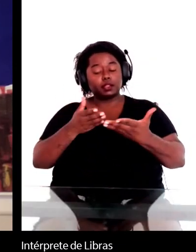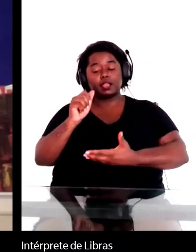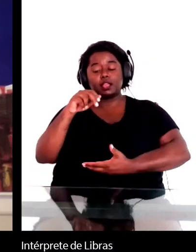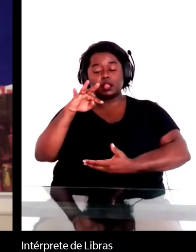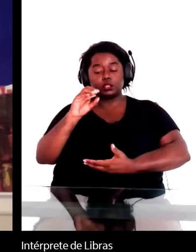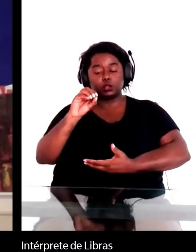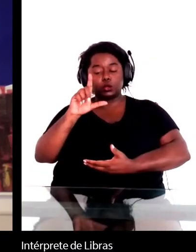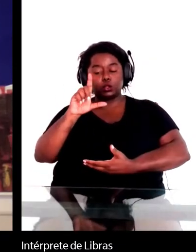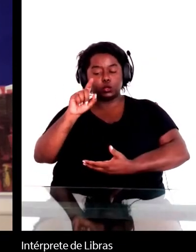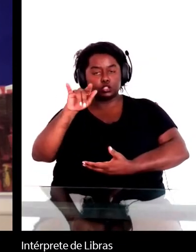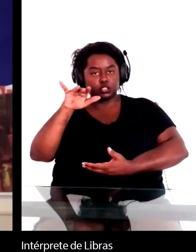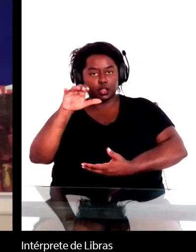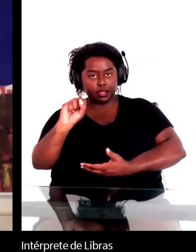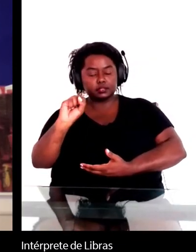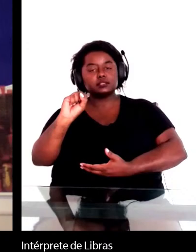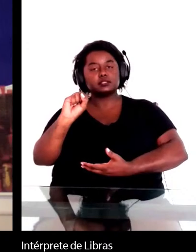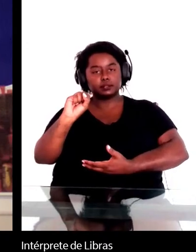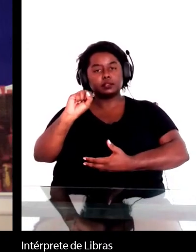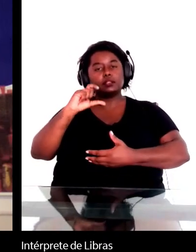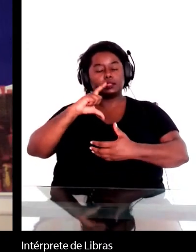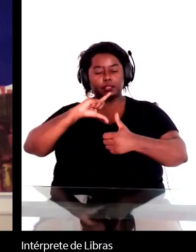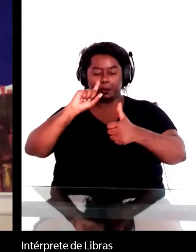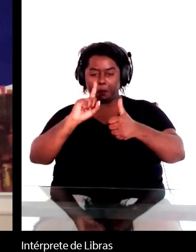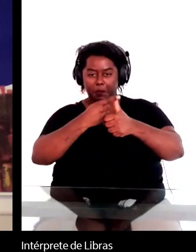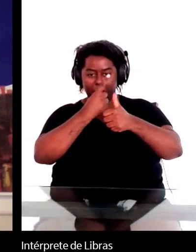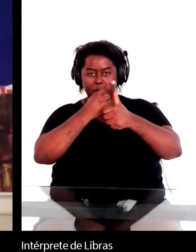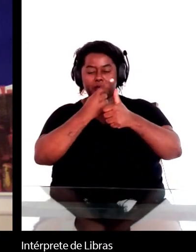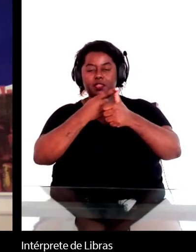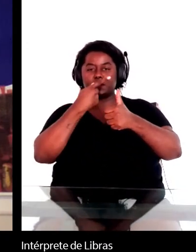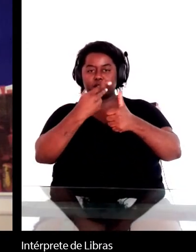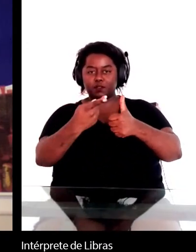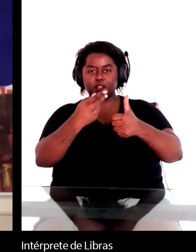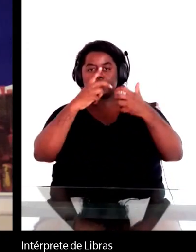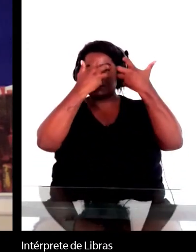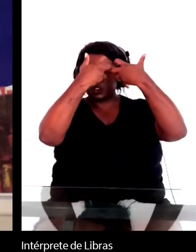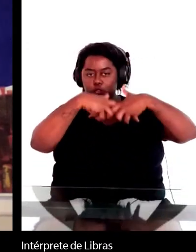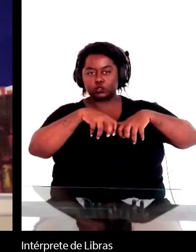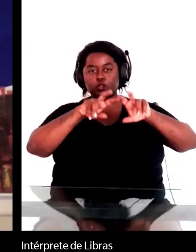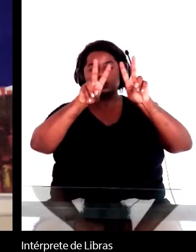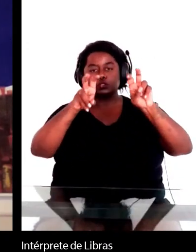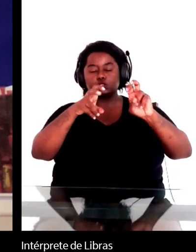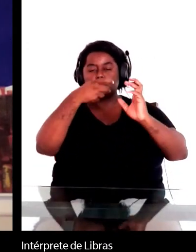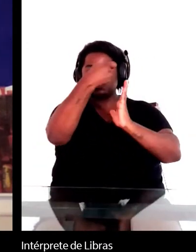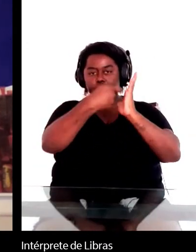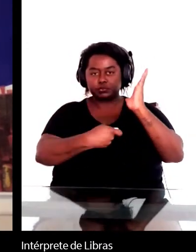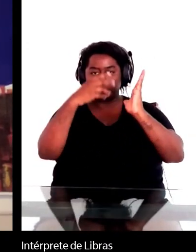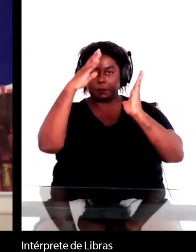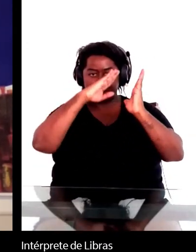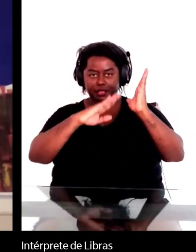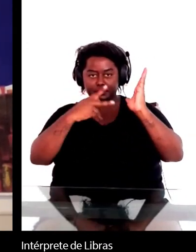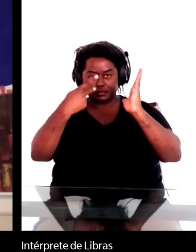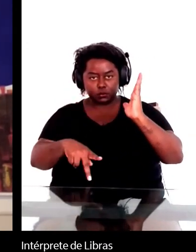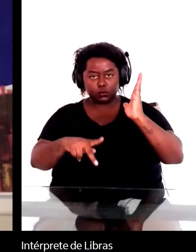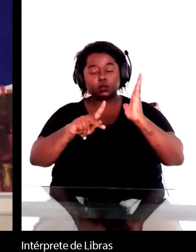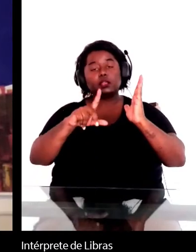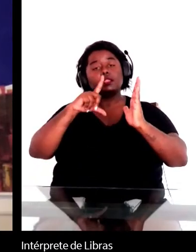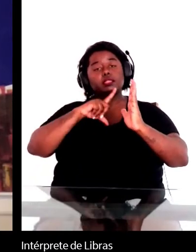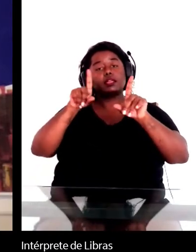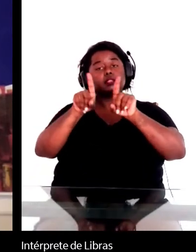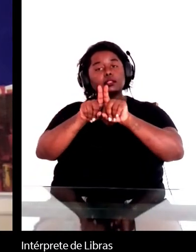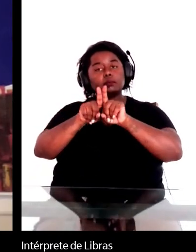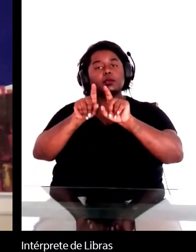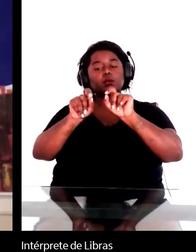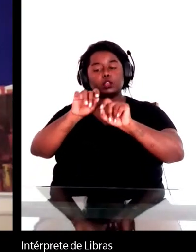primeiro Reflection on a Brazilian Writer, nós devemos o primeiro ao João César,